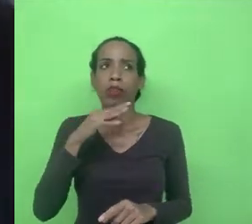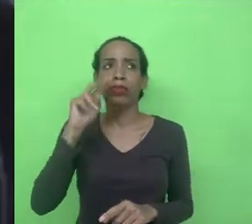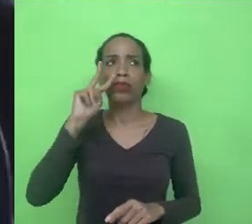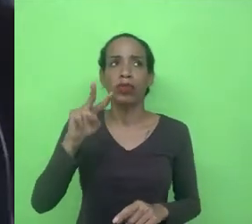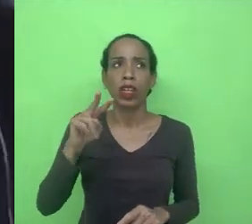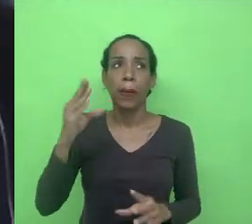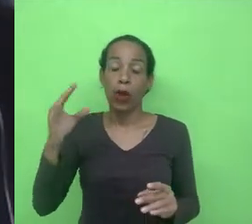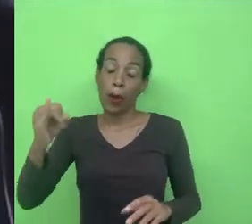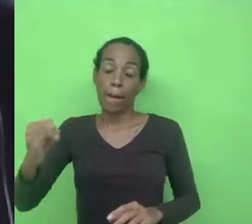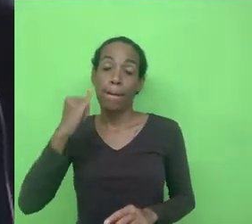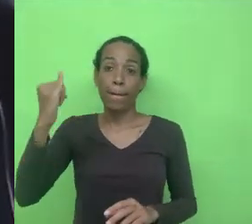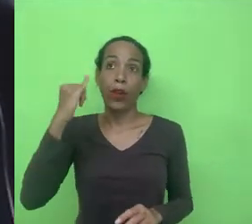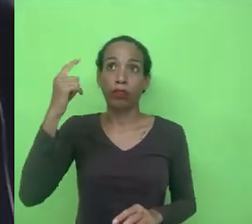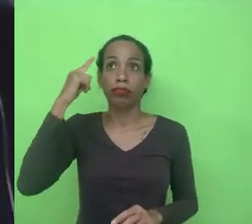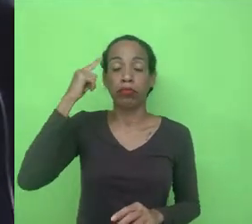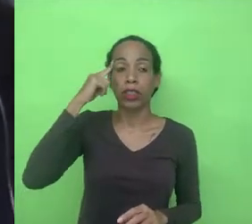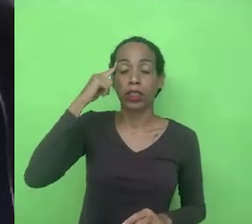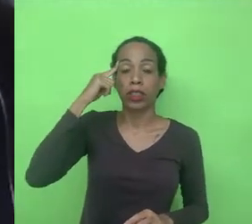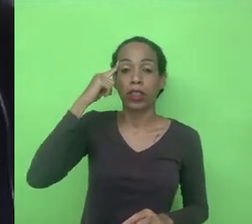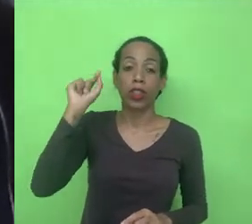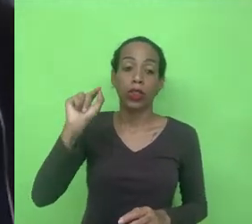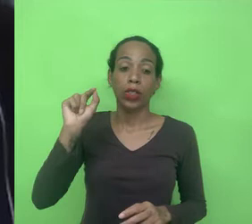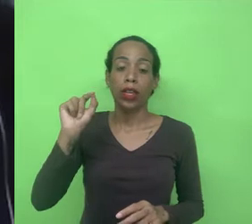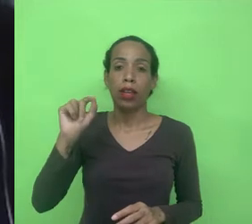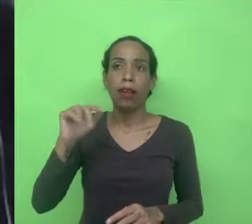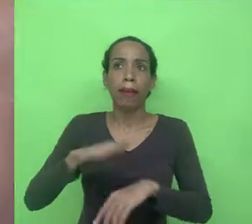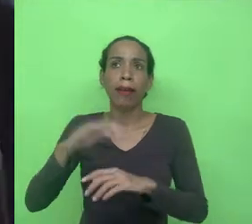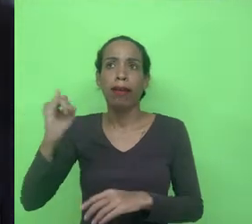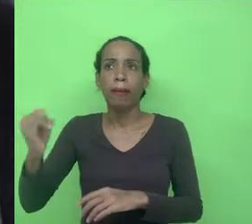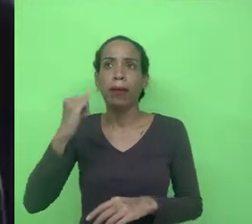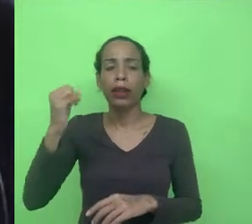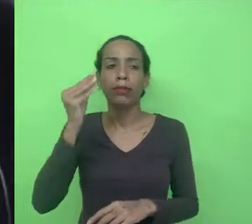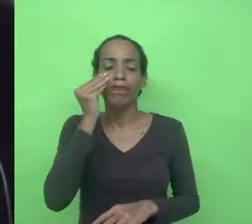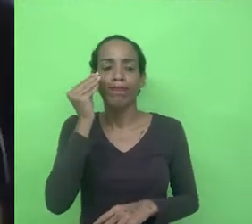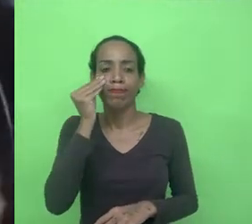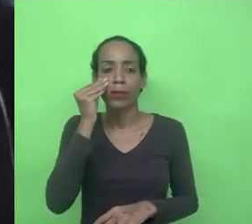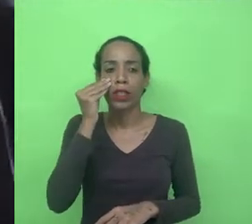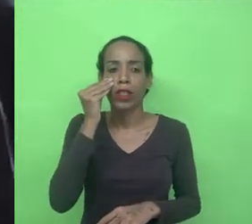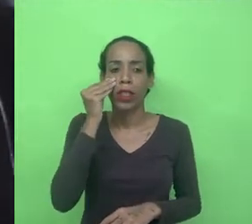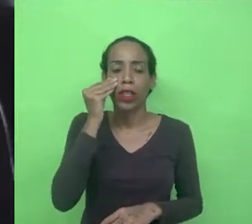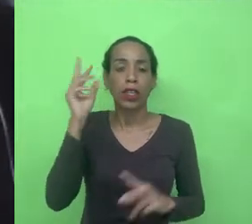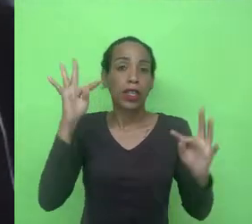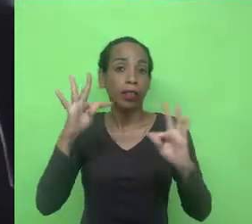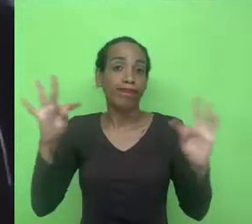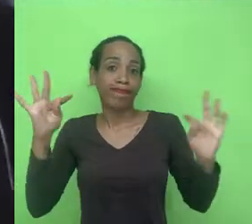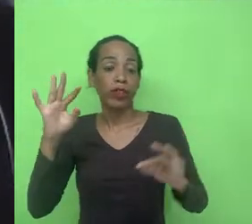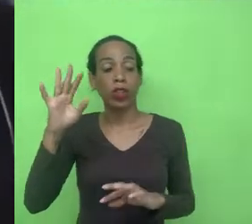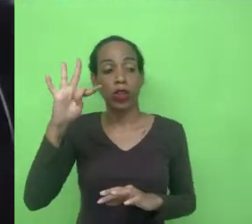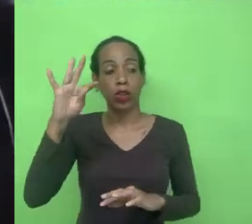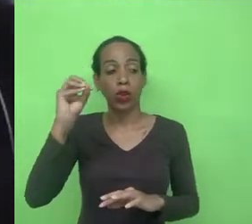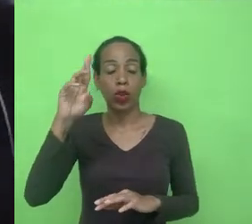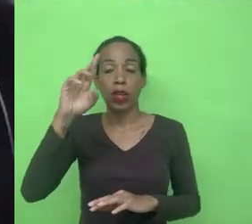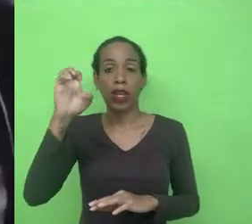importante ter em mente uma das principais caracterizações da teoria Ator Rede é que ele a teoria